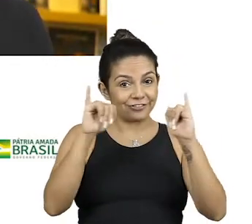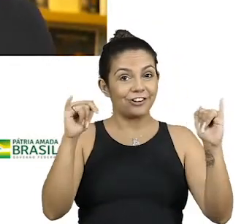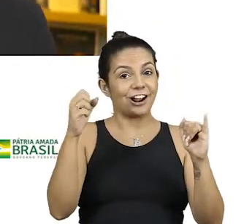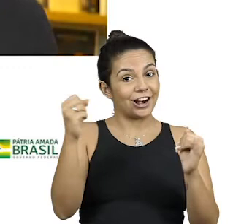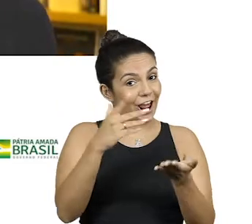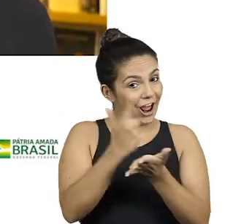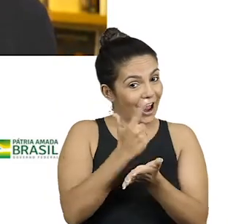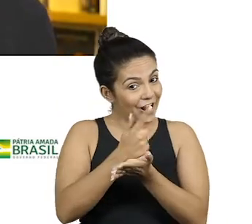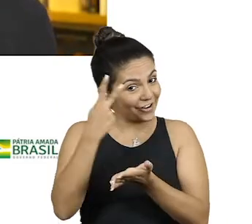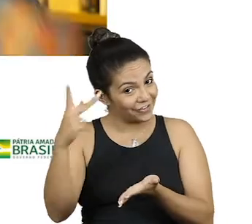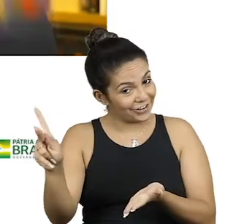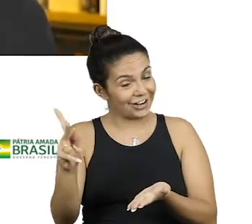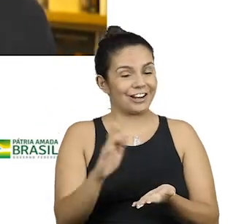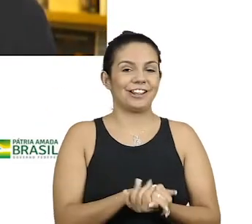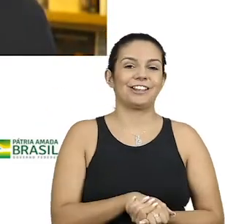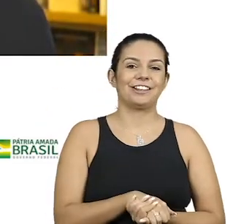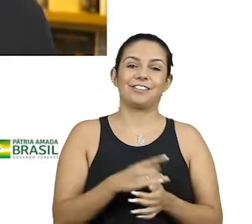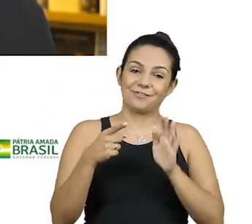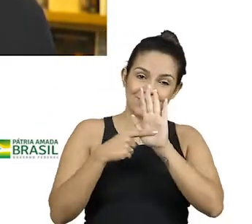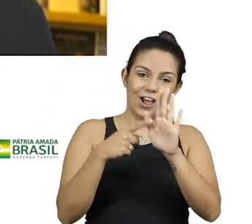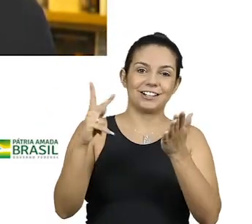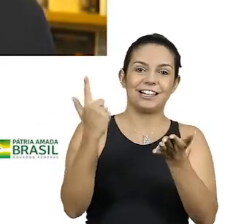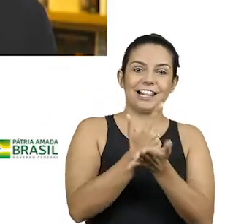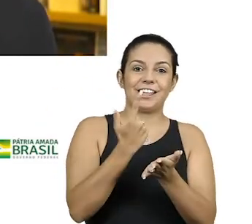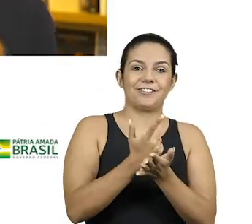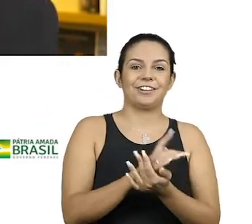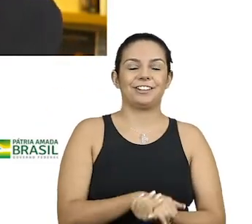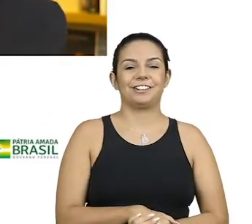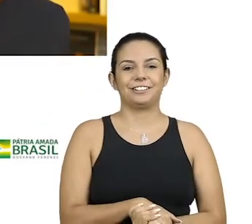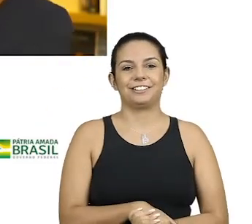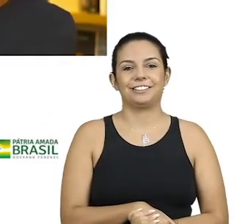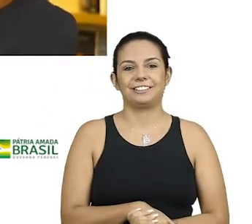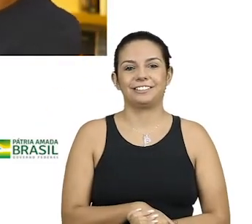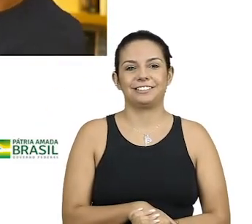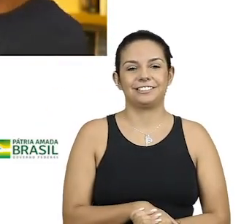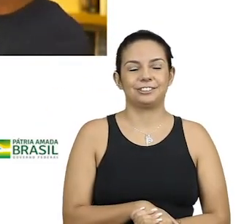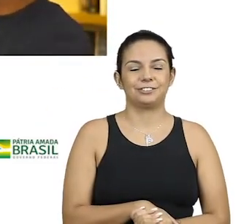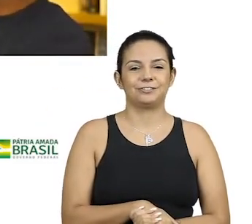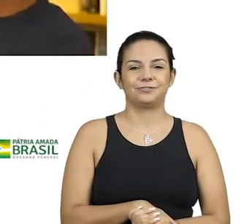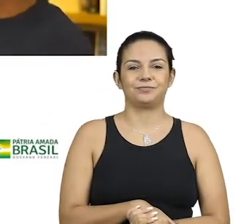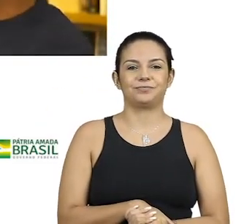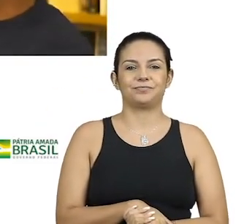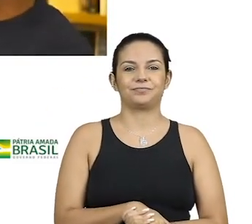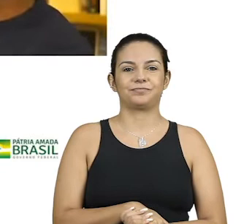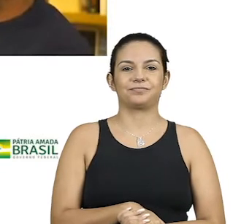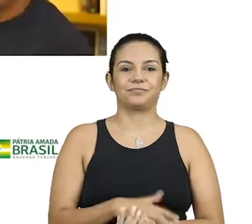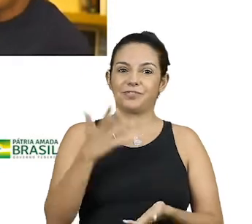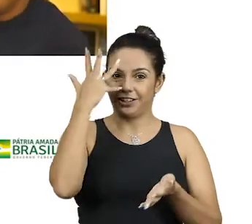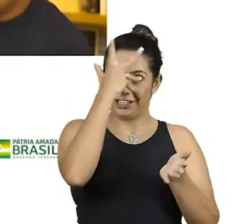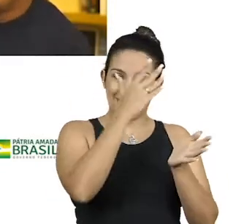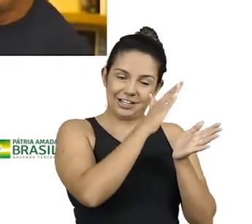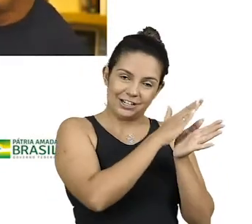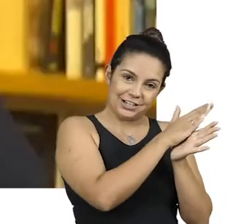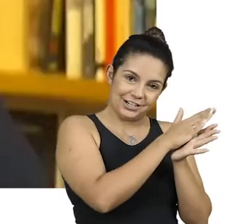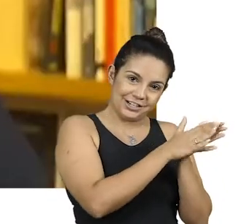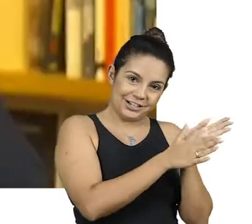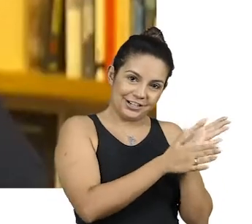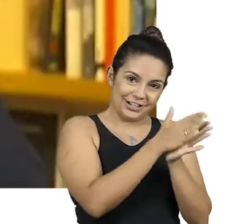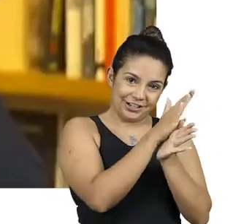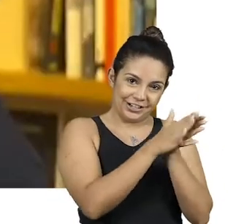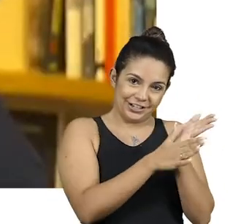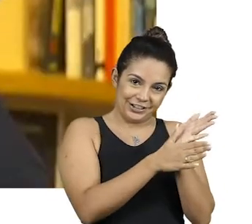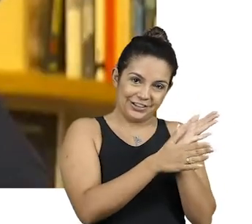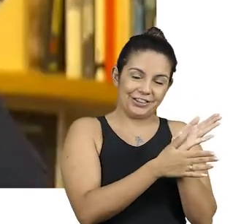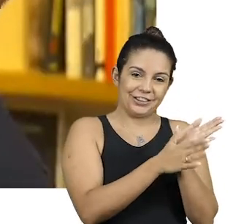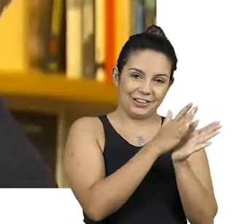novo do Pedro Bial. Mostra o livro aí, Bial. Conversa com Bial. Nossa, minha. Uma linda capa, como você observou,